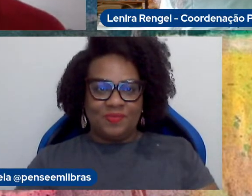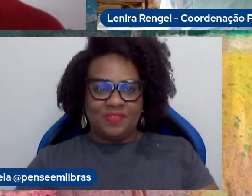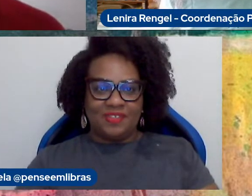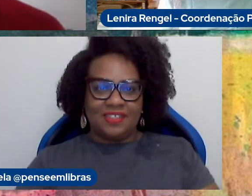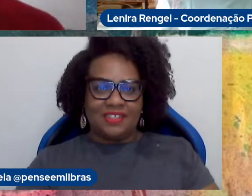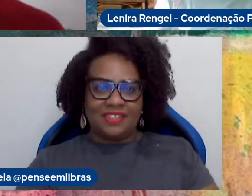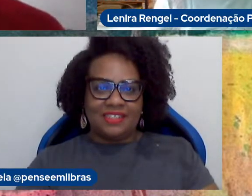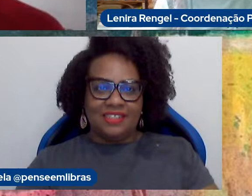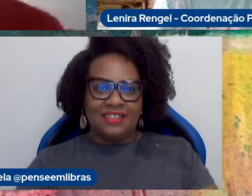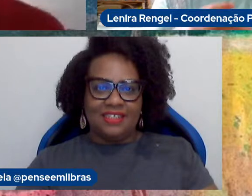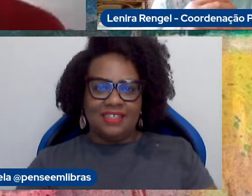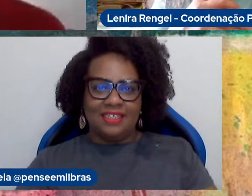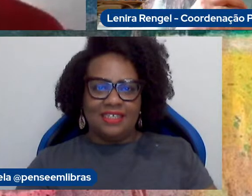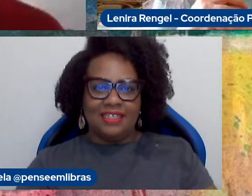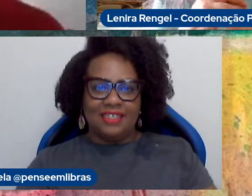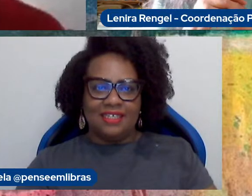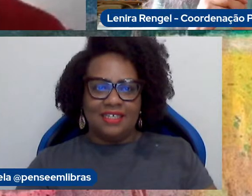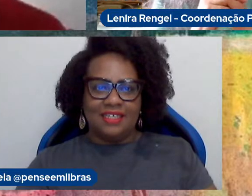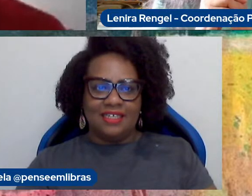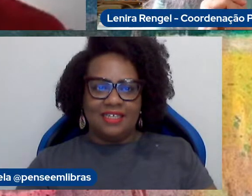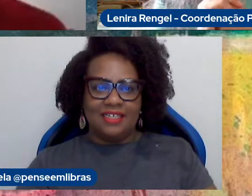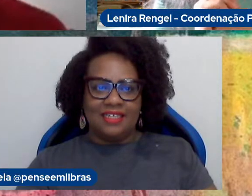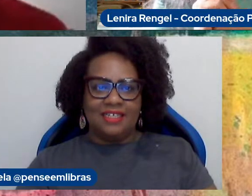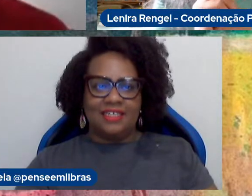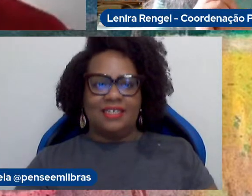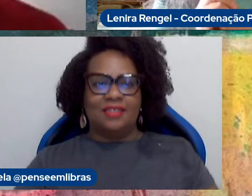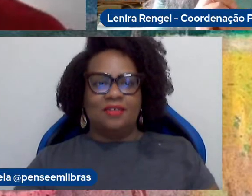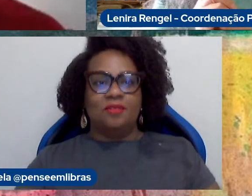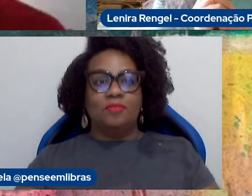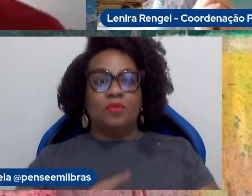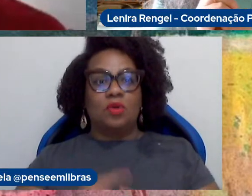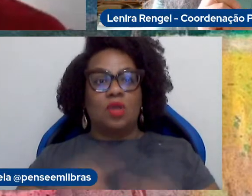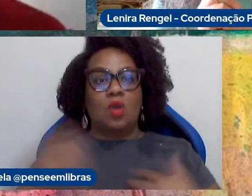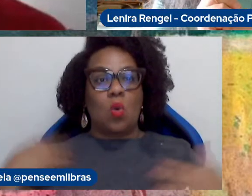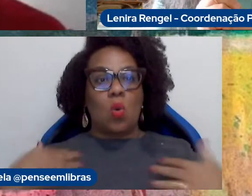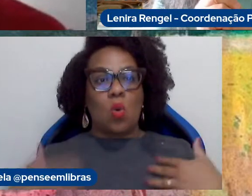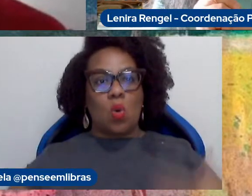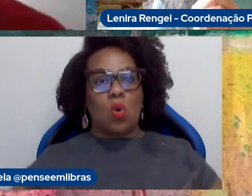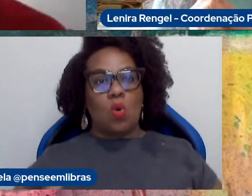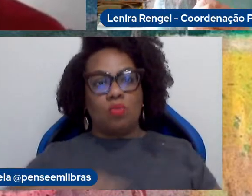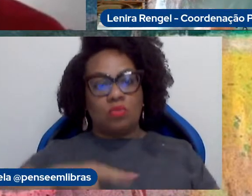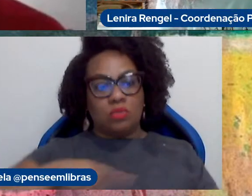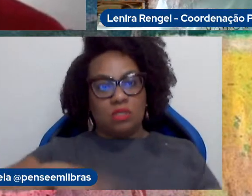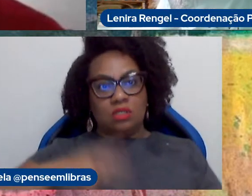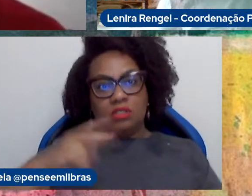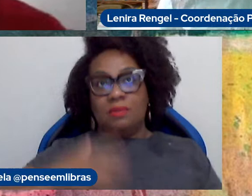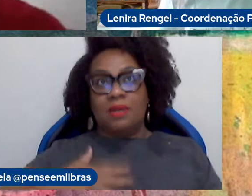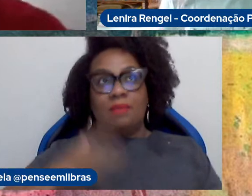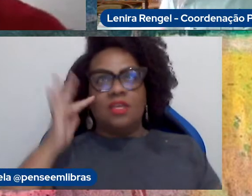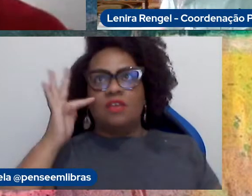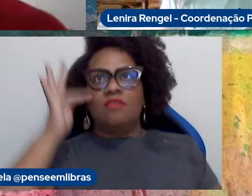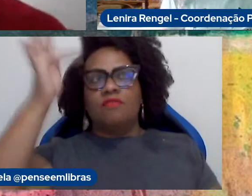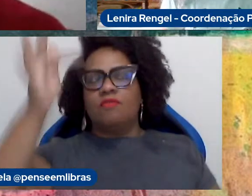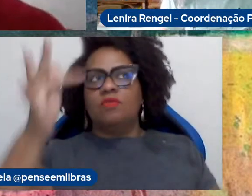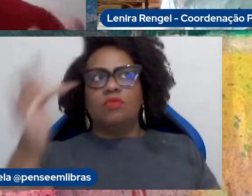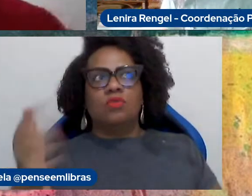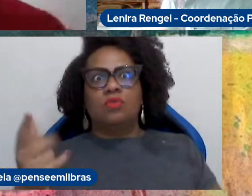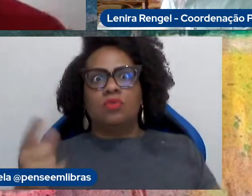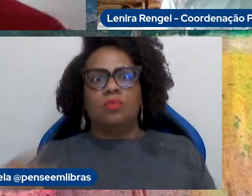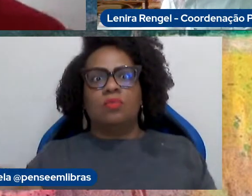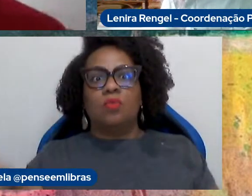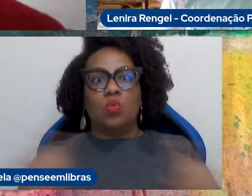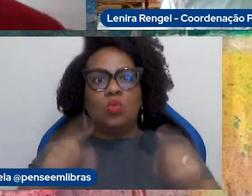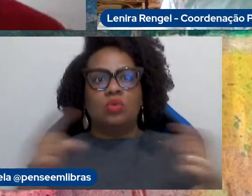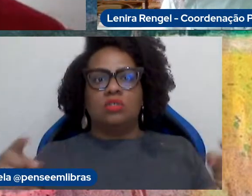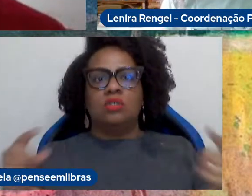Todo mundo que lida com França, o corpo, para a gente, eu acho que é o futuro, para mim é o futuro da música, agora é esse